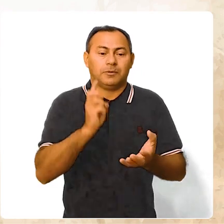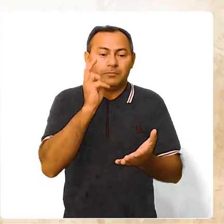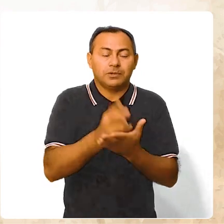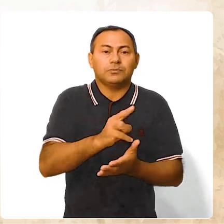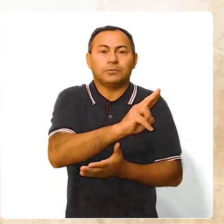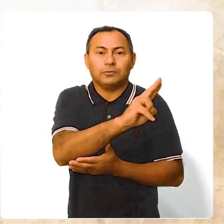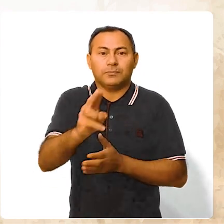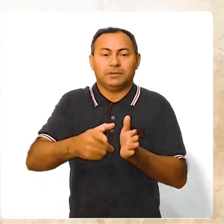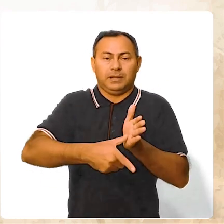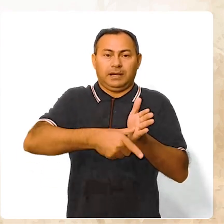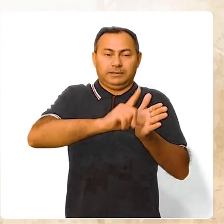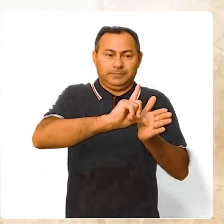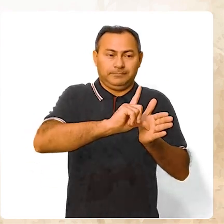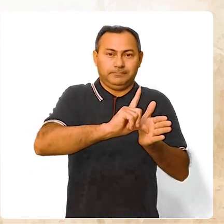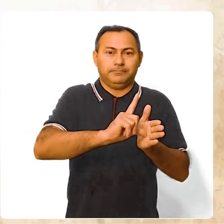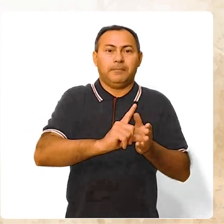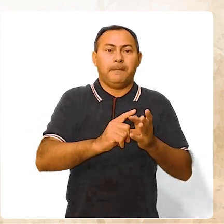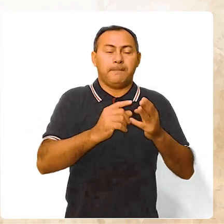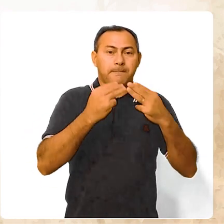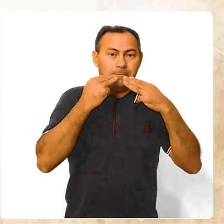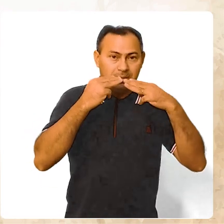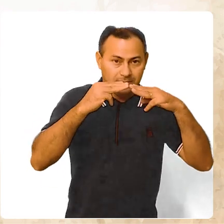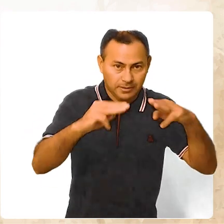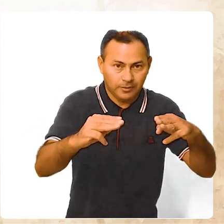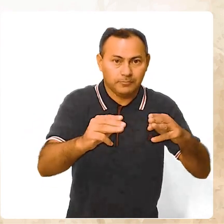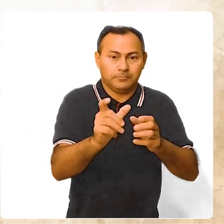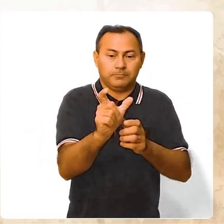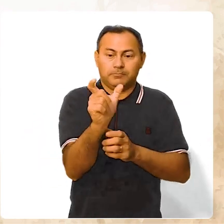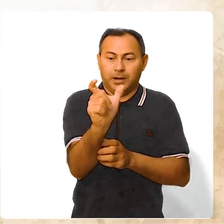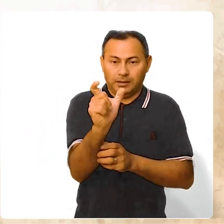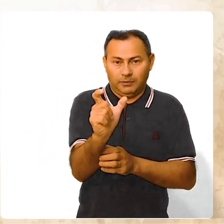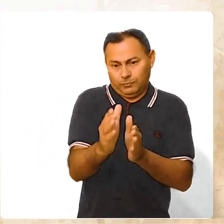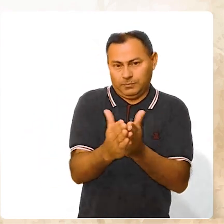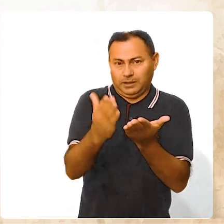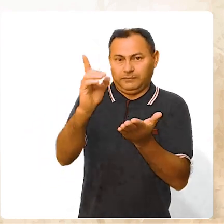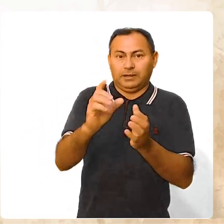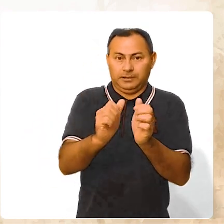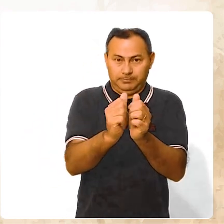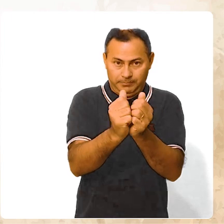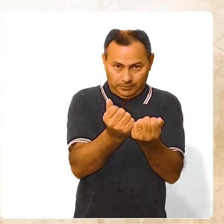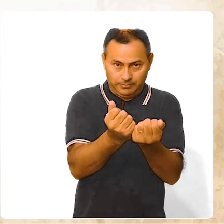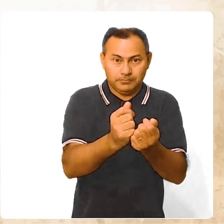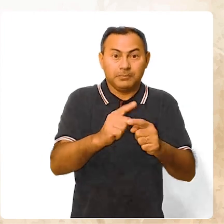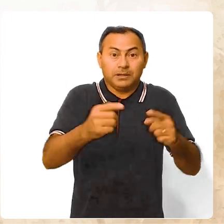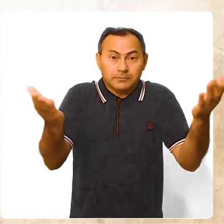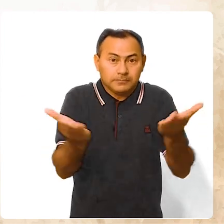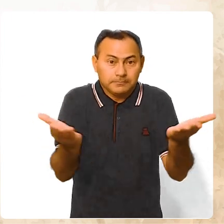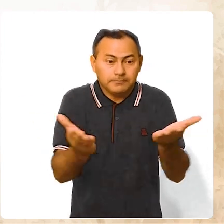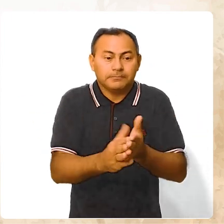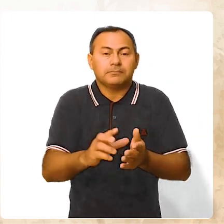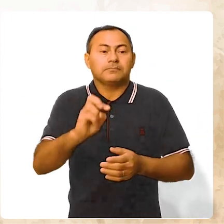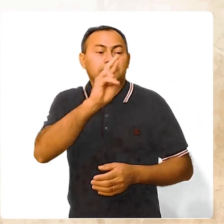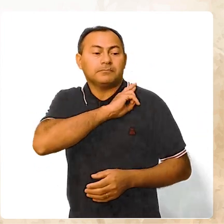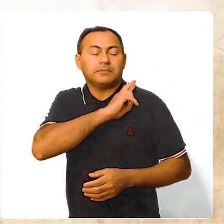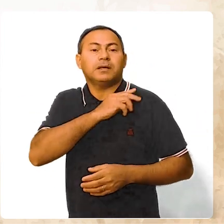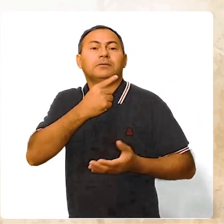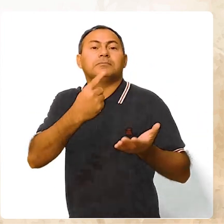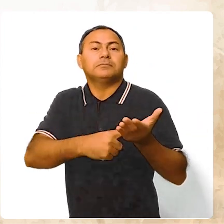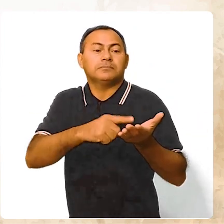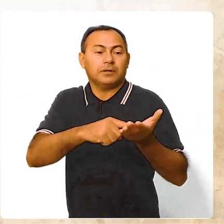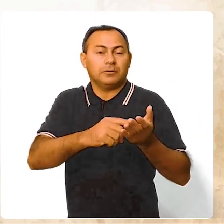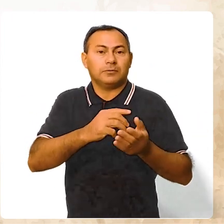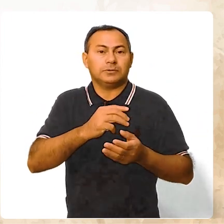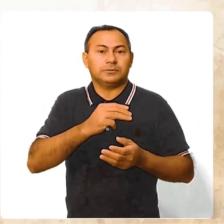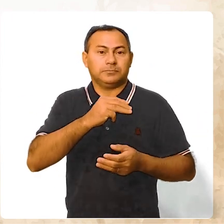mesmo nome da anterior, Missão, Palavra e Pão. Mas, desta vez, encarregaram os